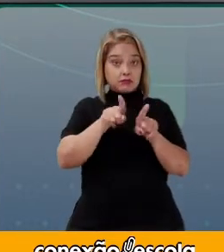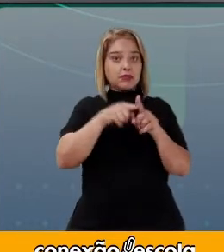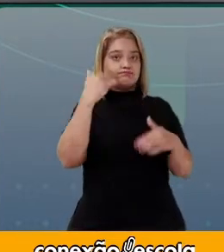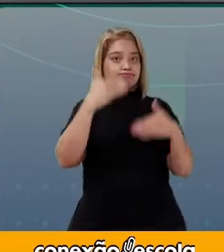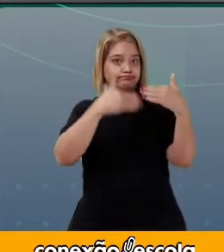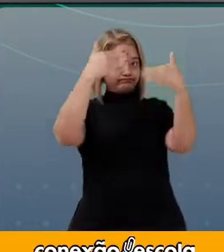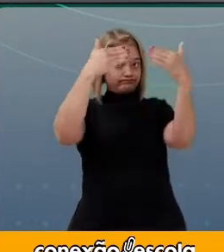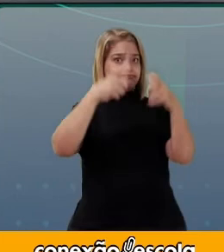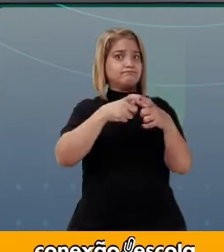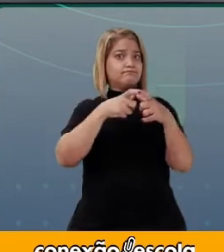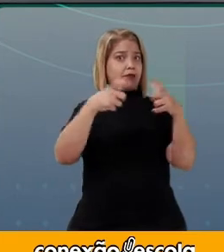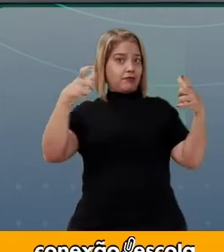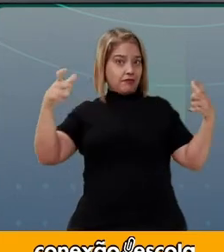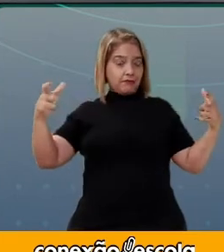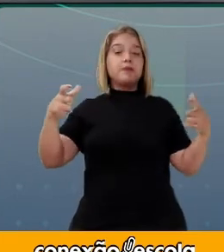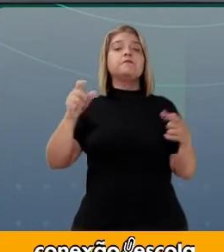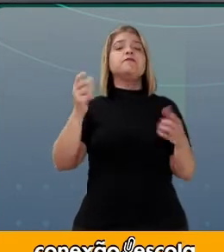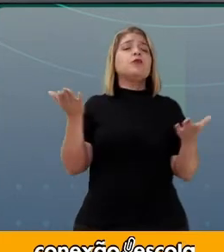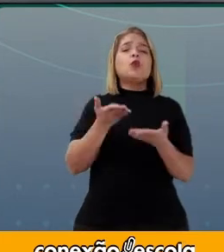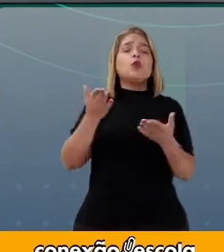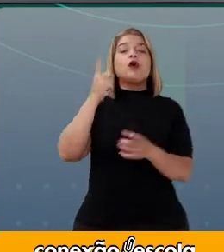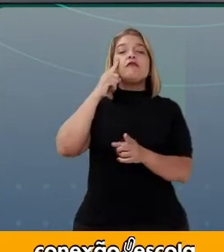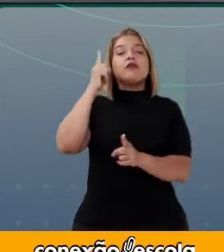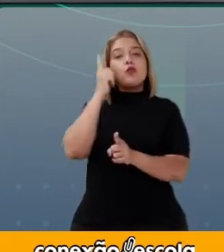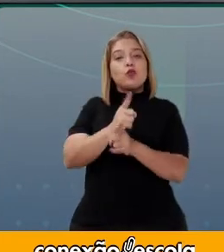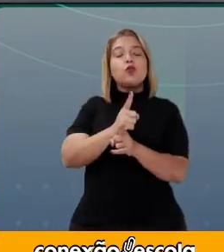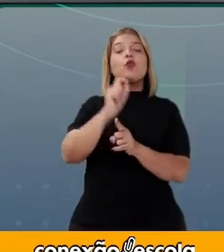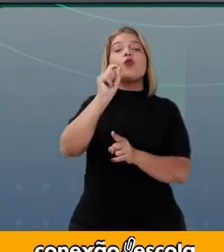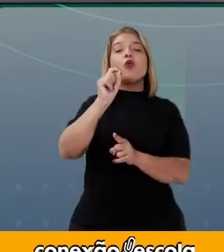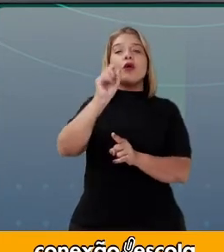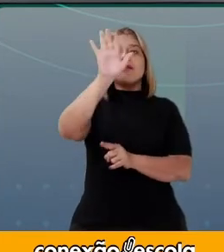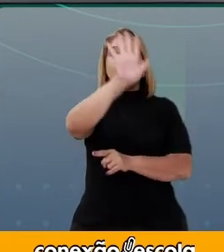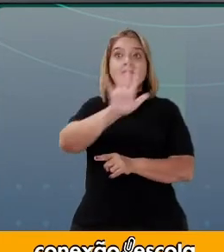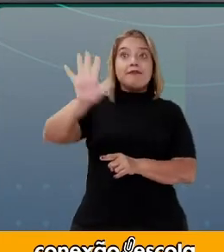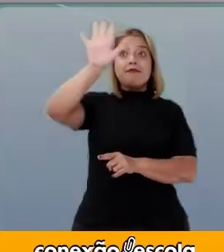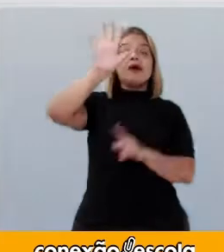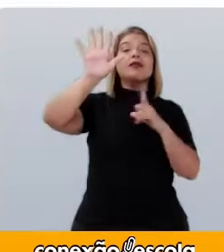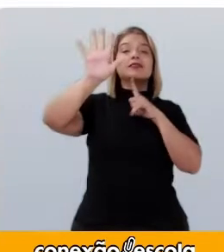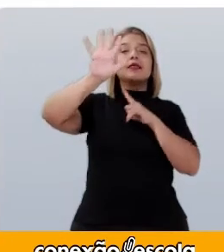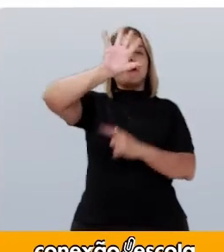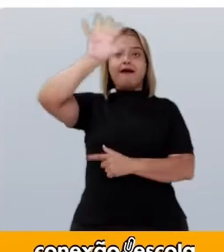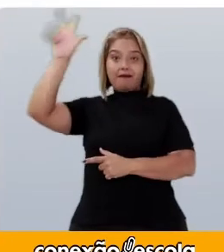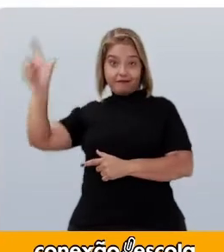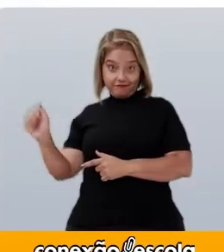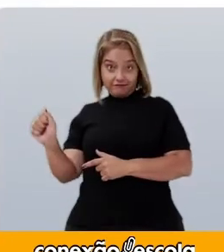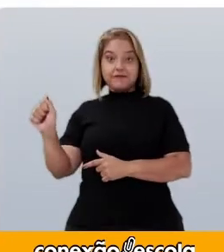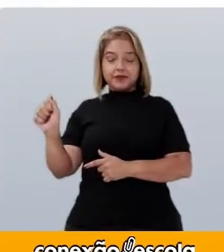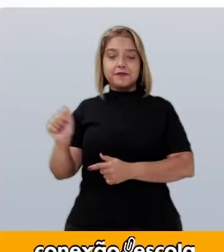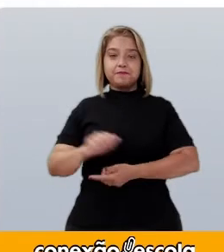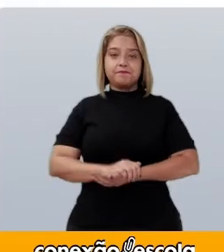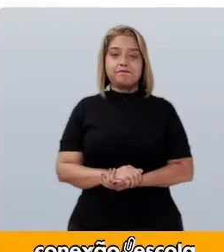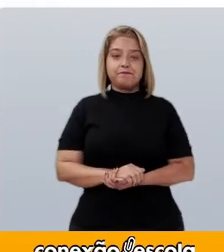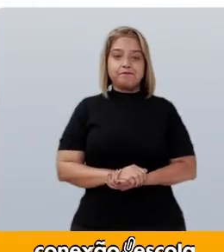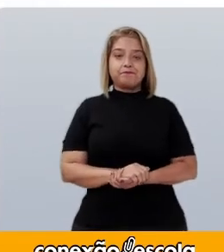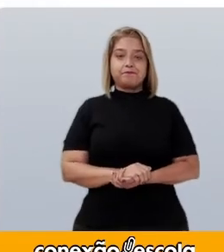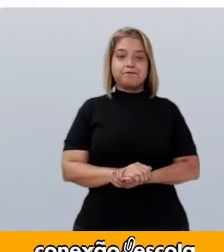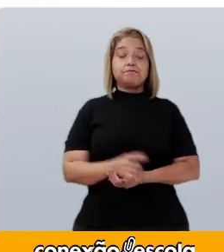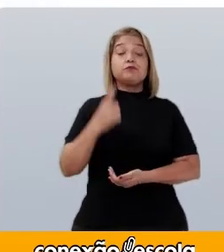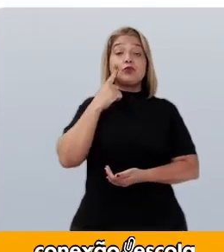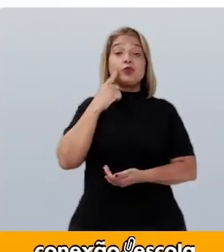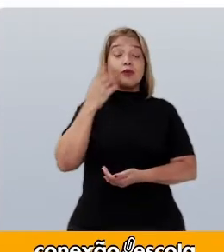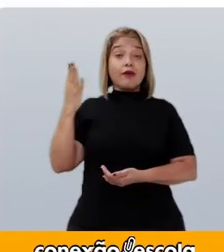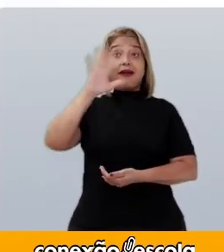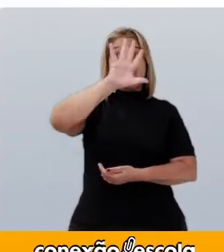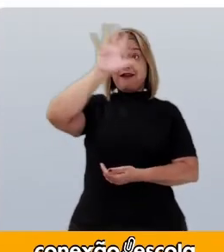e vamos tentar agora localizar no mapa a África. Olha só! A